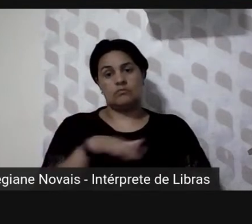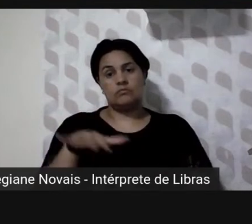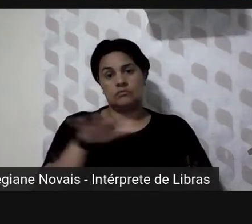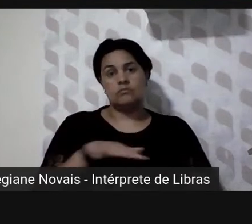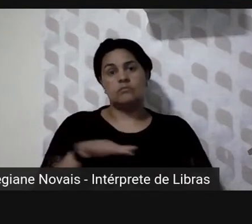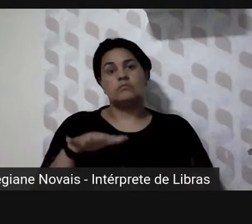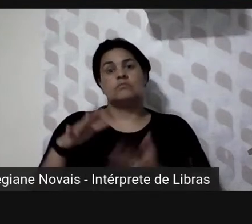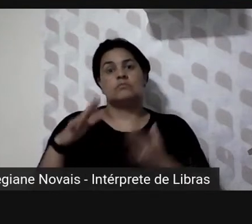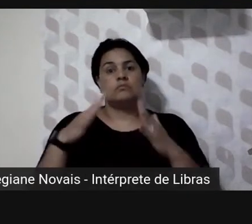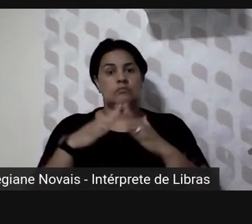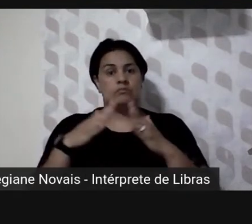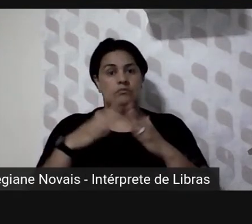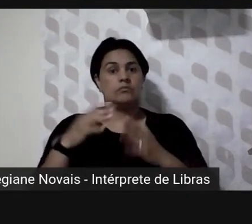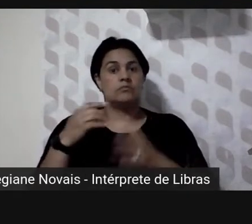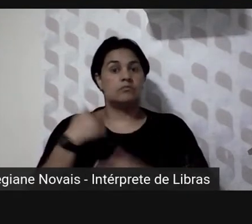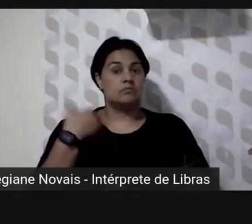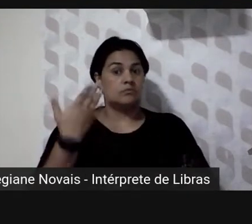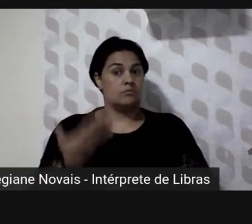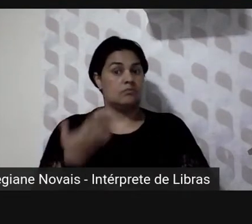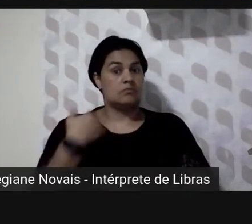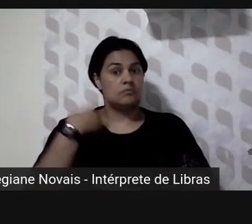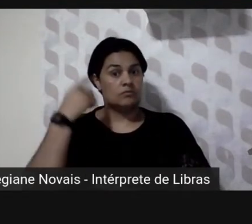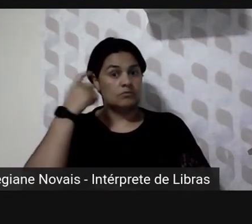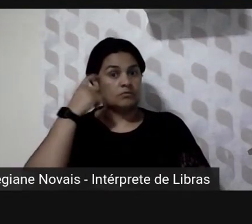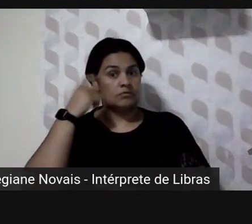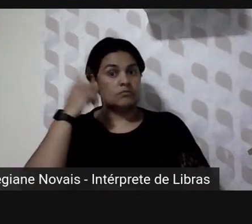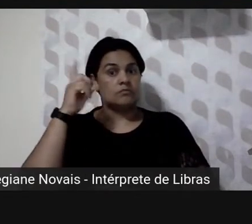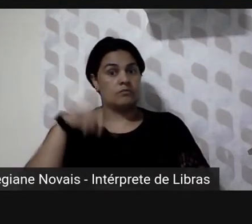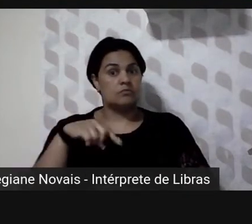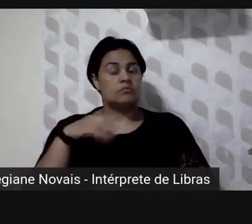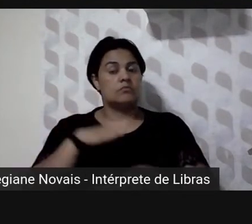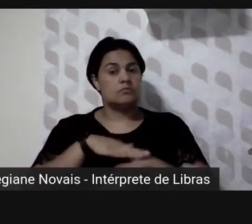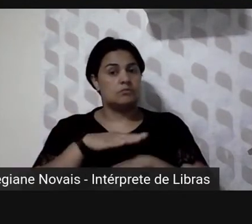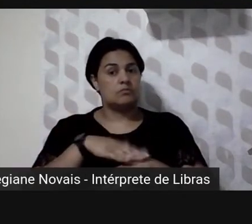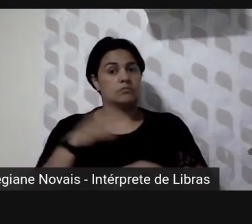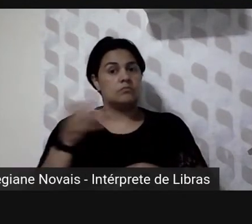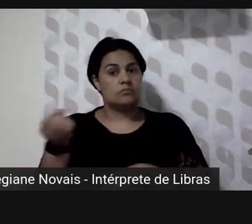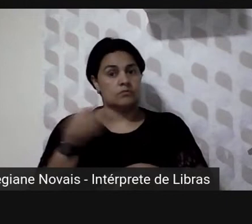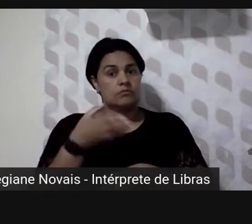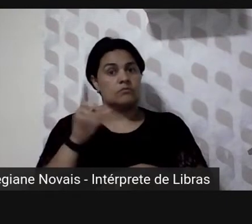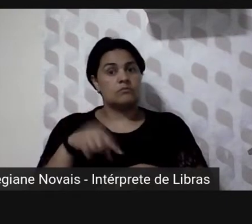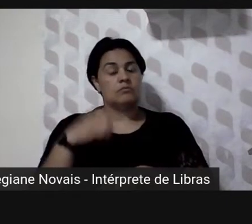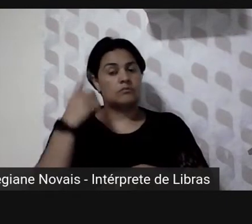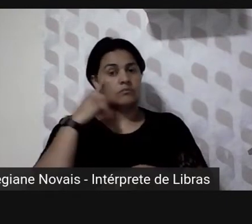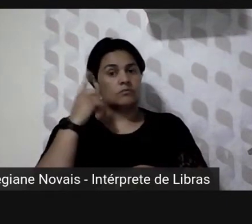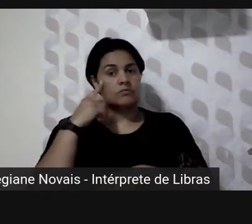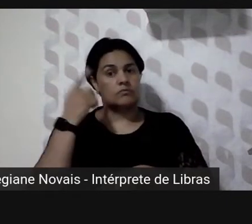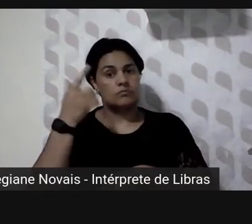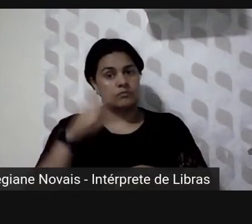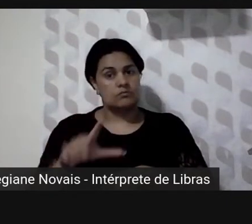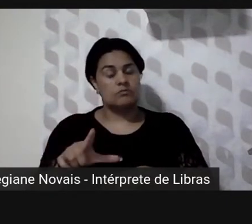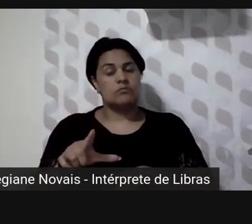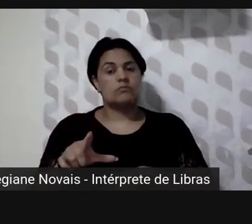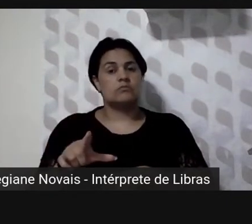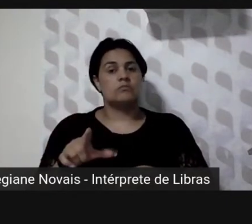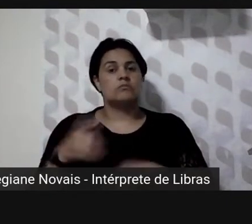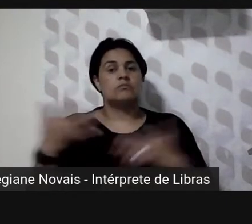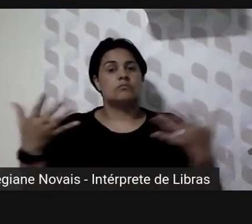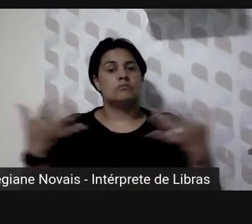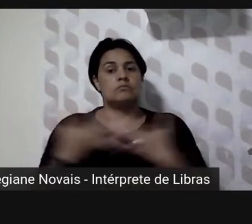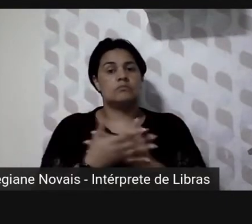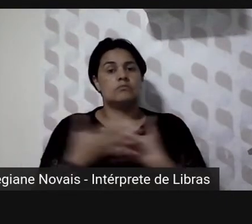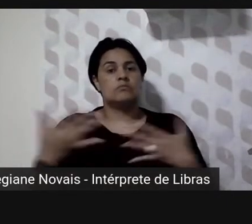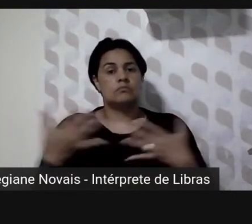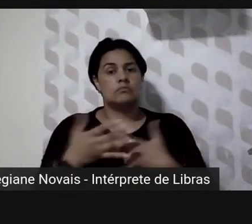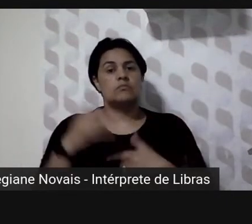momento também de se repensar essas fronteiras aí entre